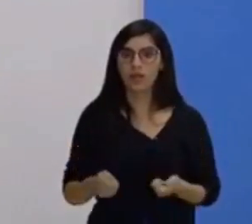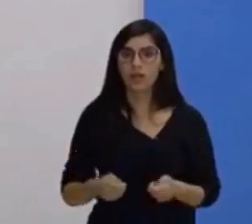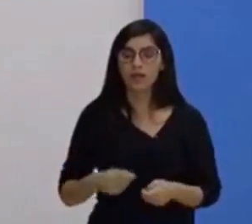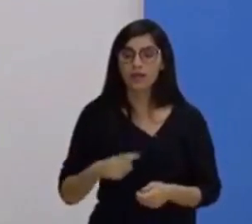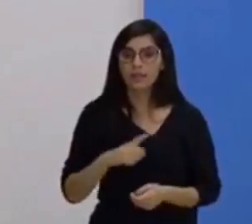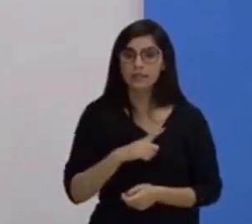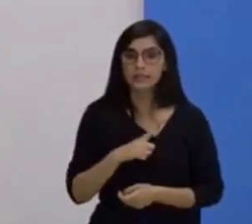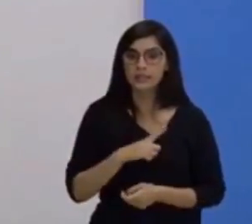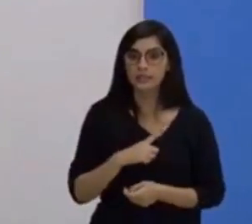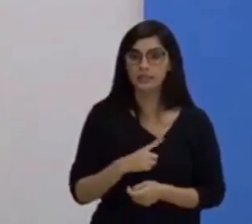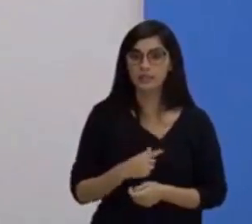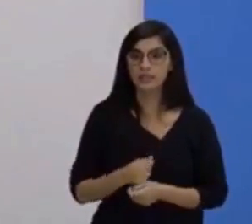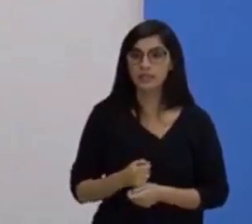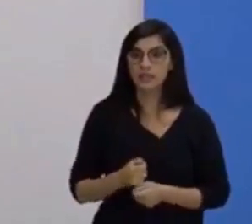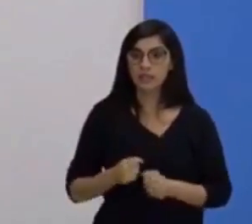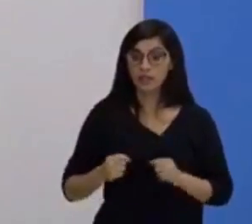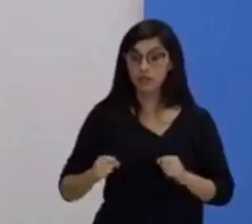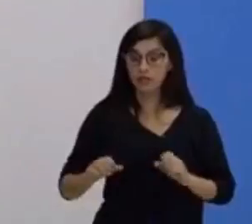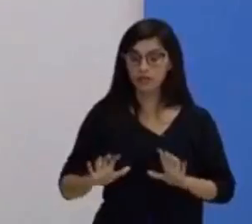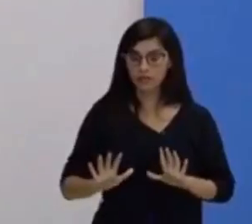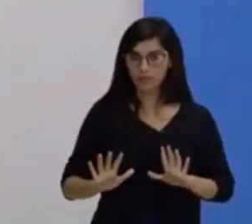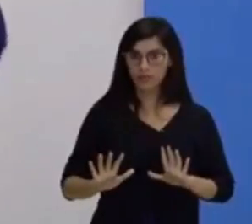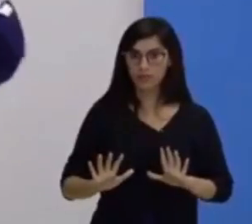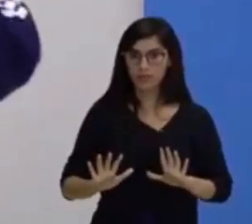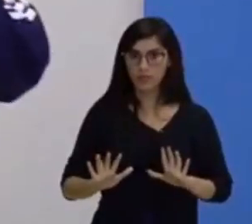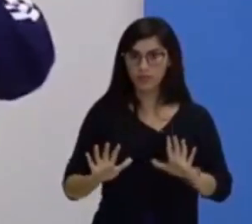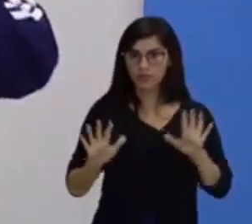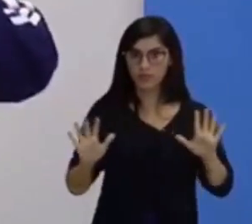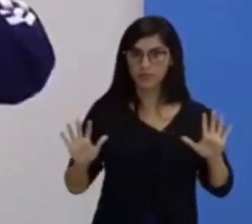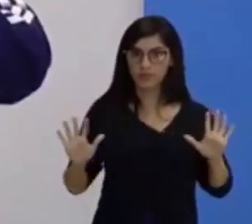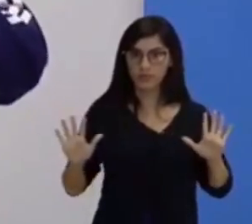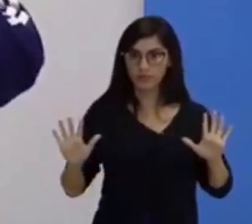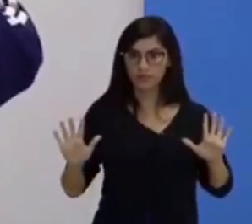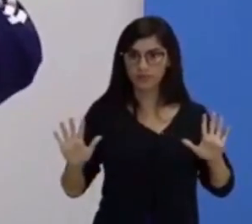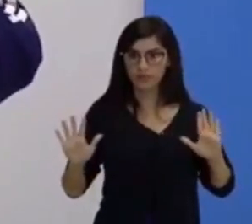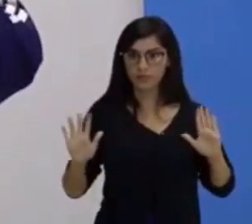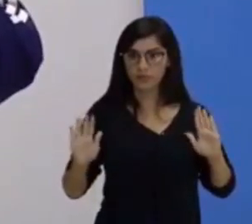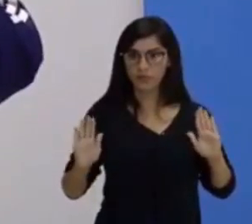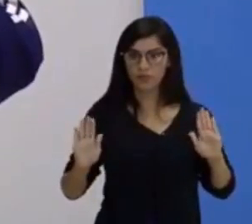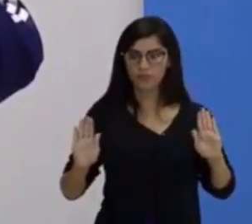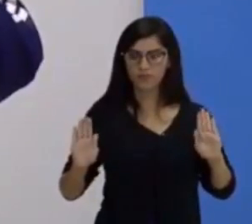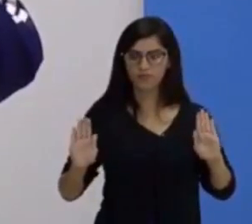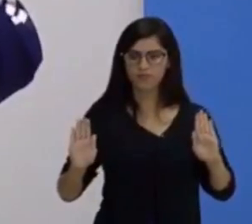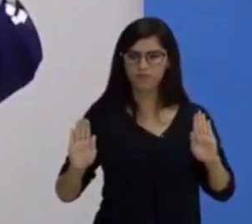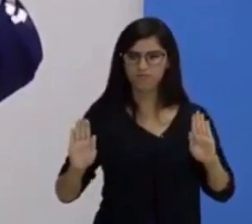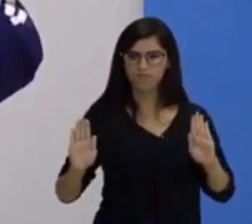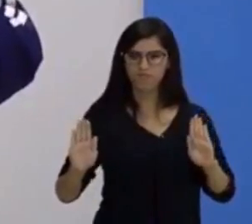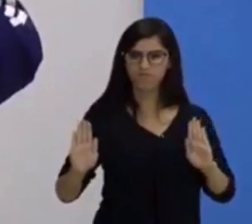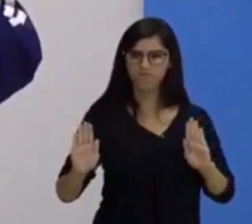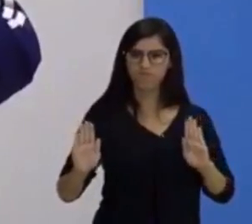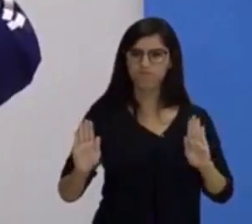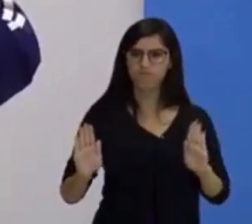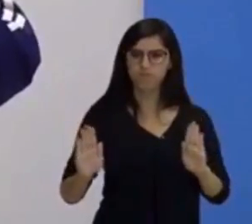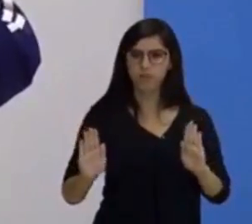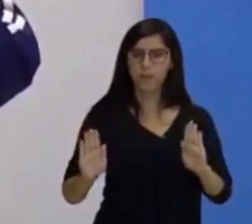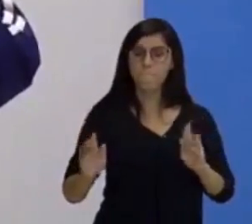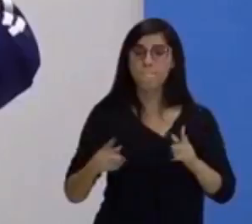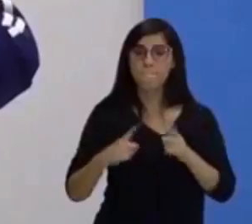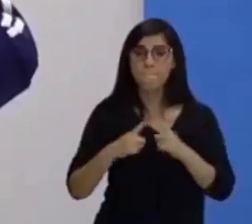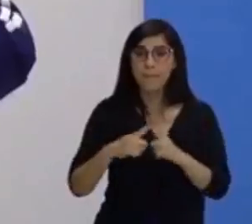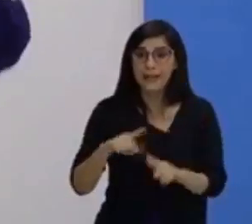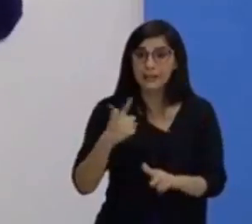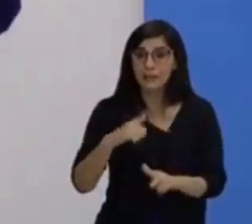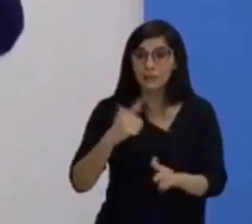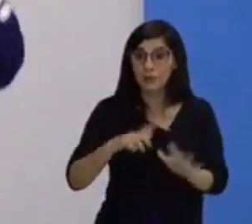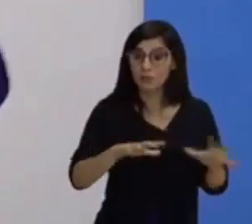trabalho em forma de movimento. Por exemplo, se eu estiver aqui empurrando alguma coisa, mas eu não conseguir movimentar de